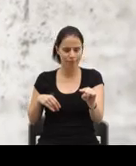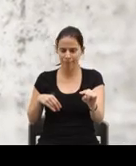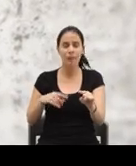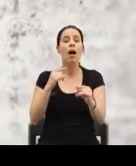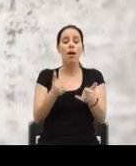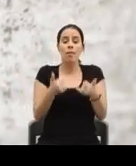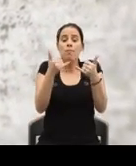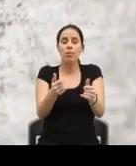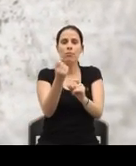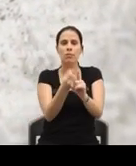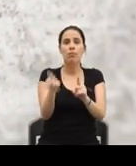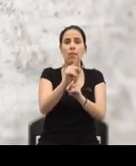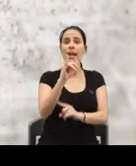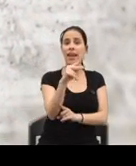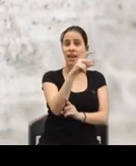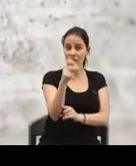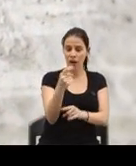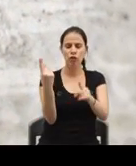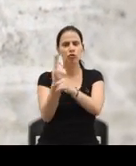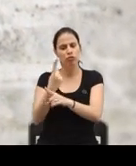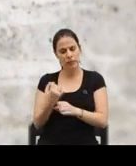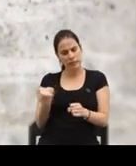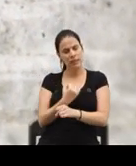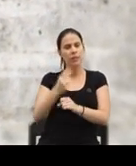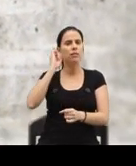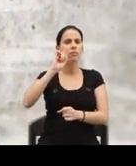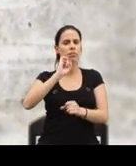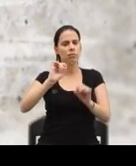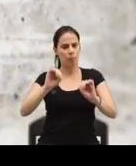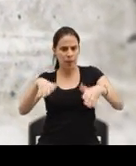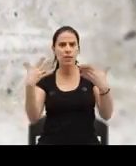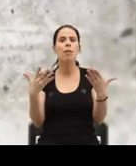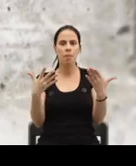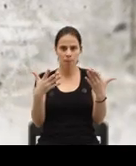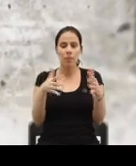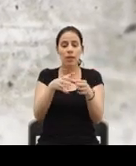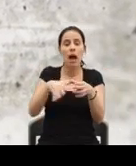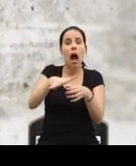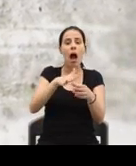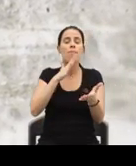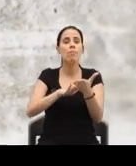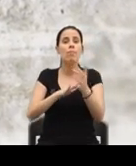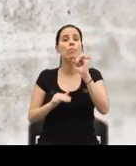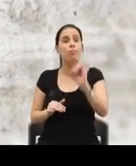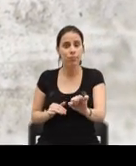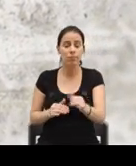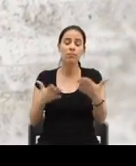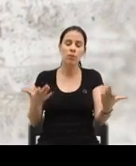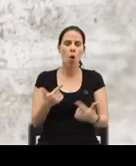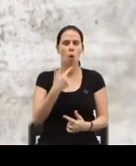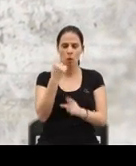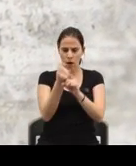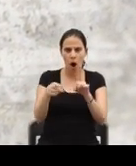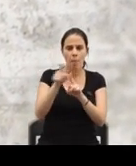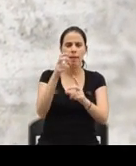Segue-se o aumento do IVA em produtos e serviços essenciais, incluindo para o setor da restauração. Um brutal